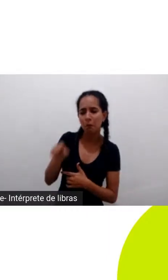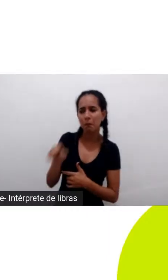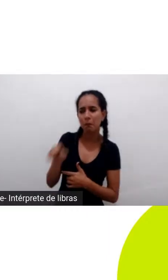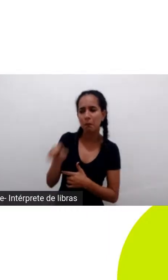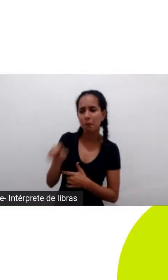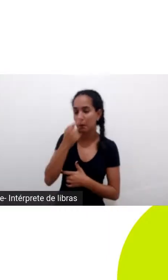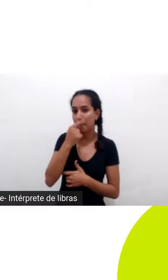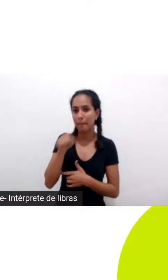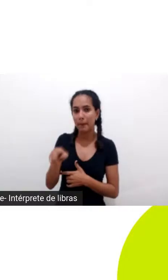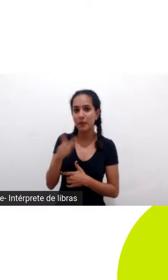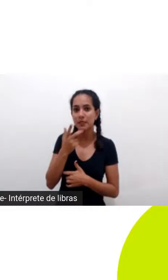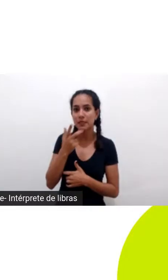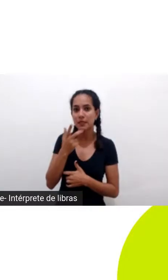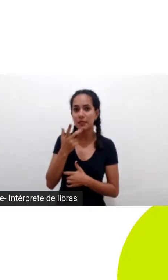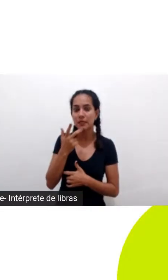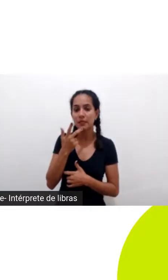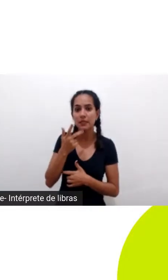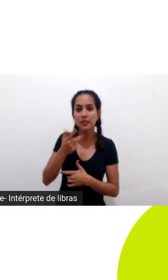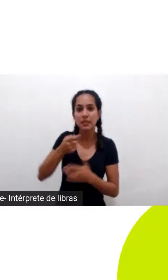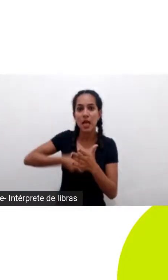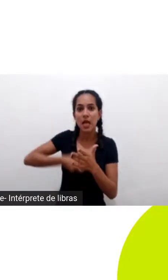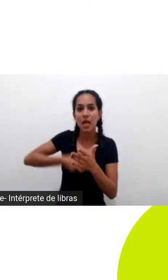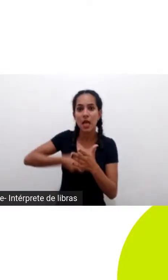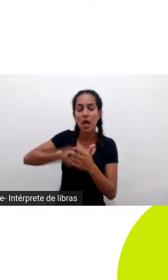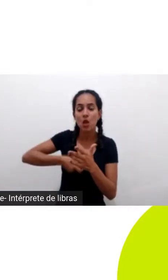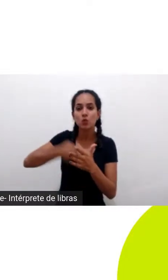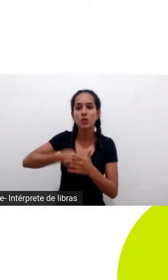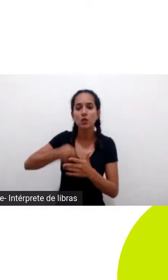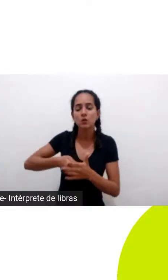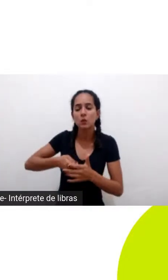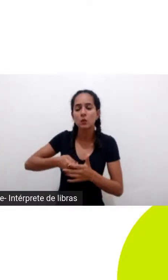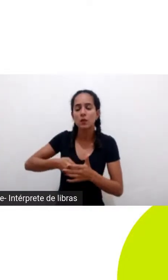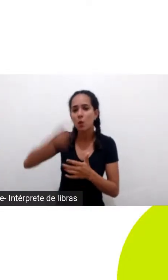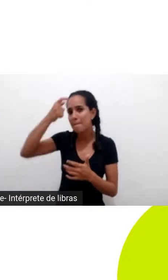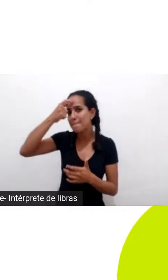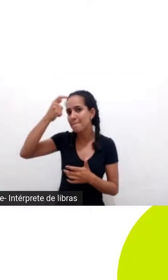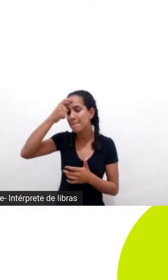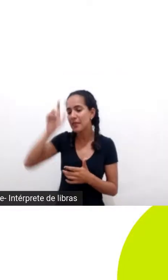contra indivíduos a gente está lutando acima de tudo contra uma mentalidade uma mentalidade que às vezes é